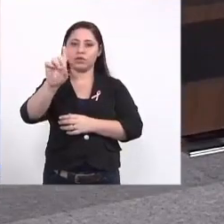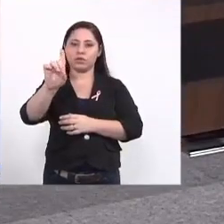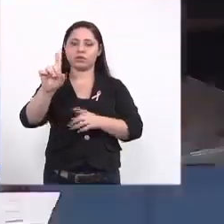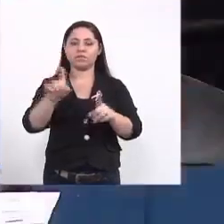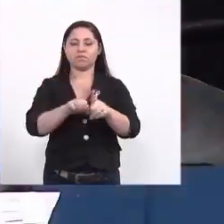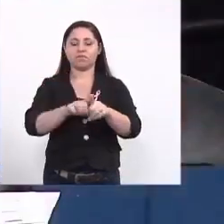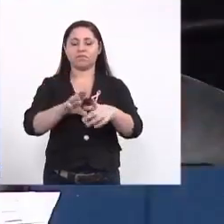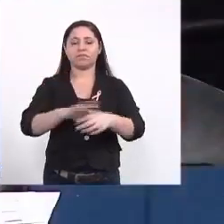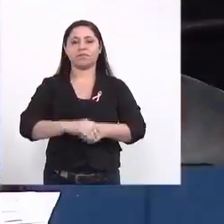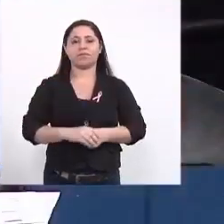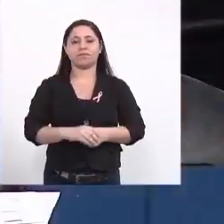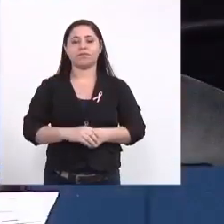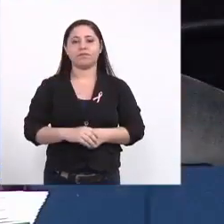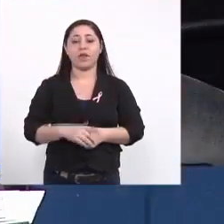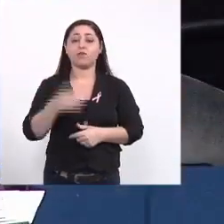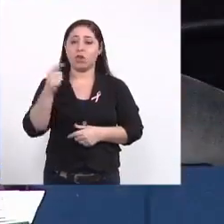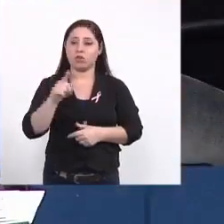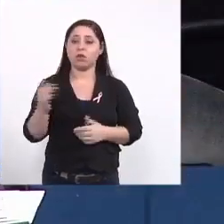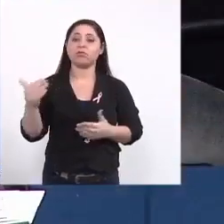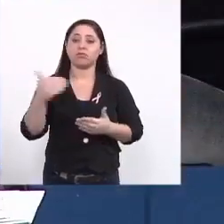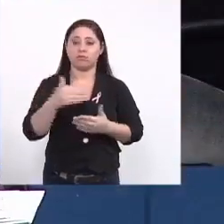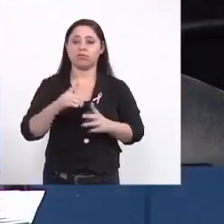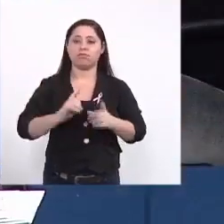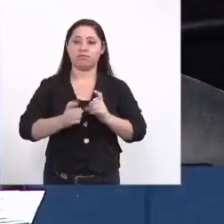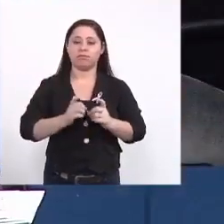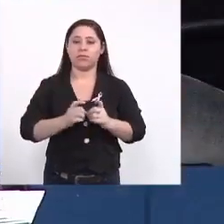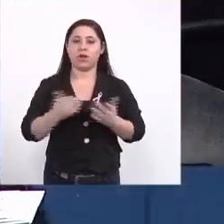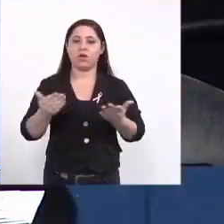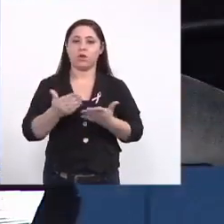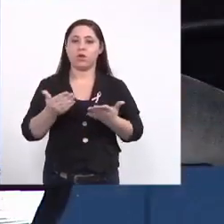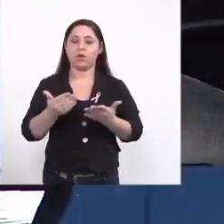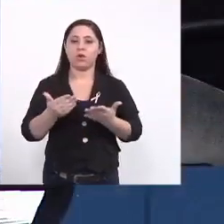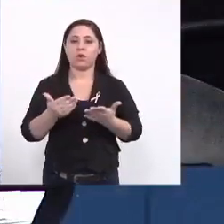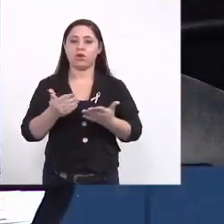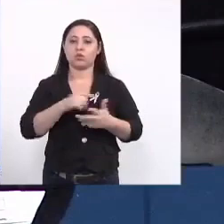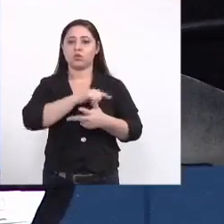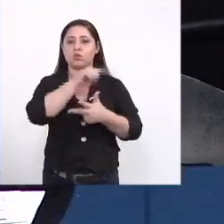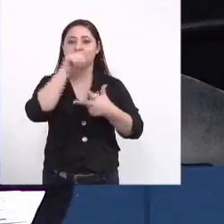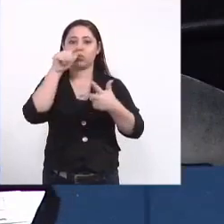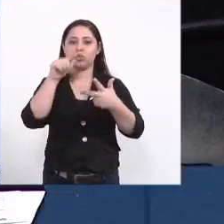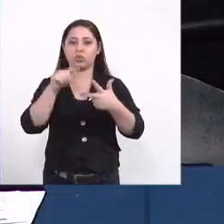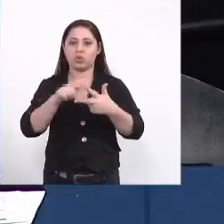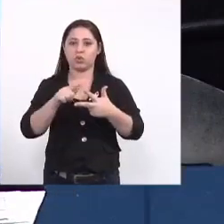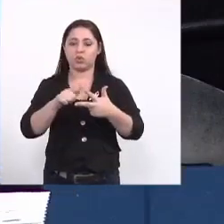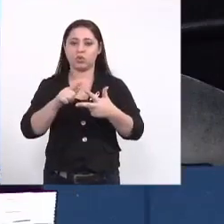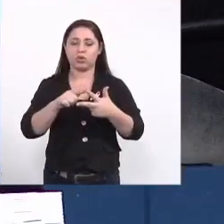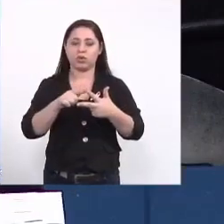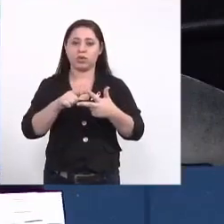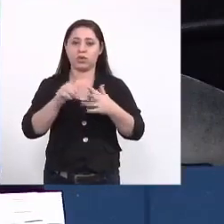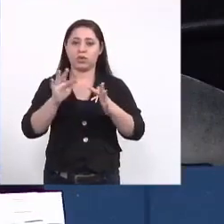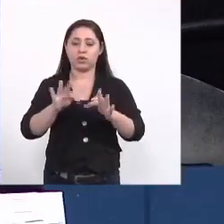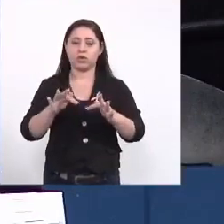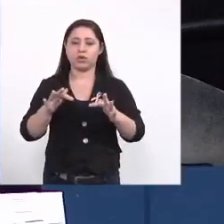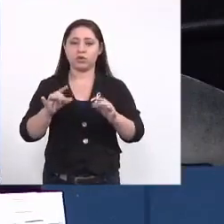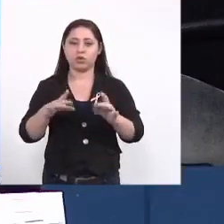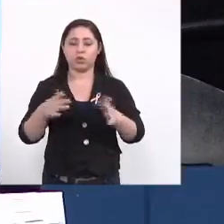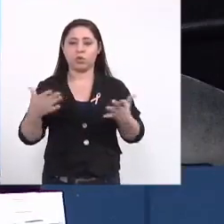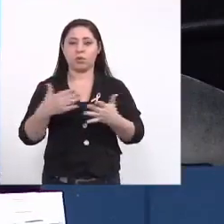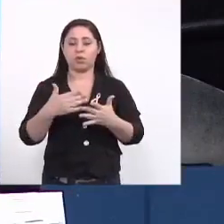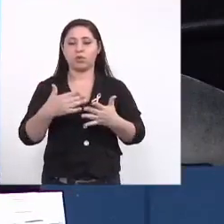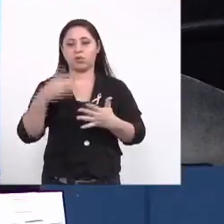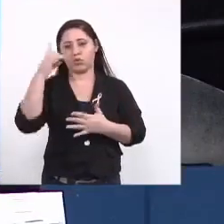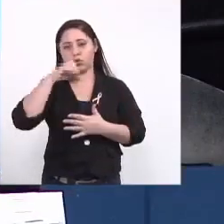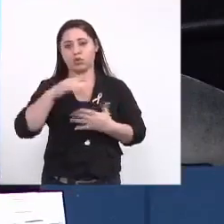sequência aqui a nossa programação eu passo então ao item 2 que nós deixamos para essa data